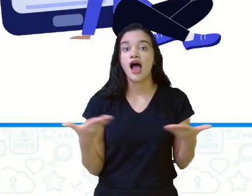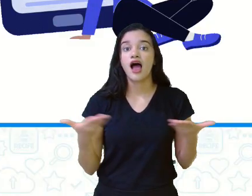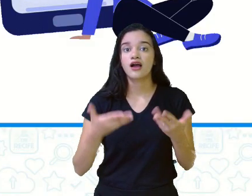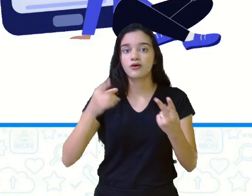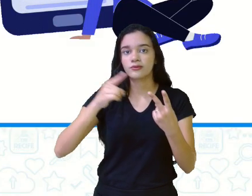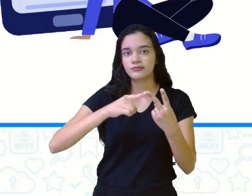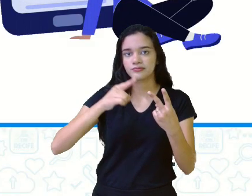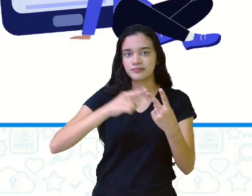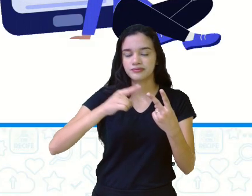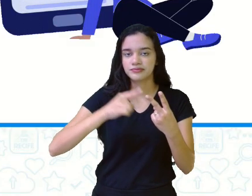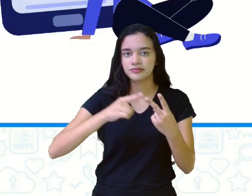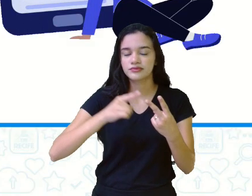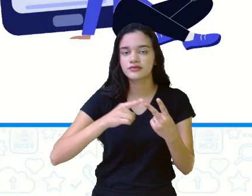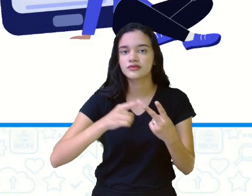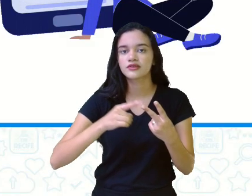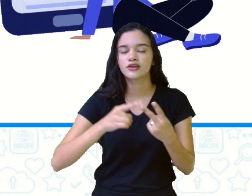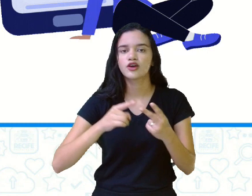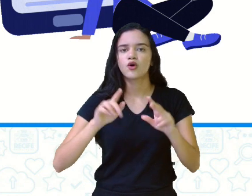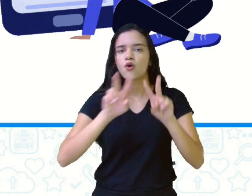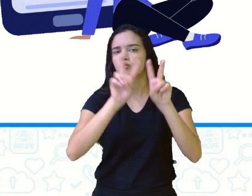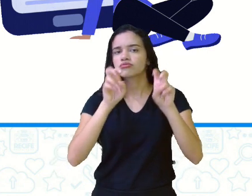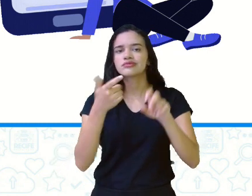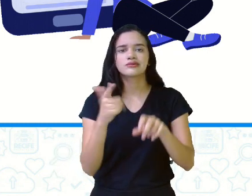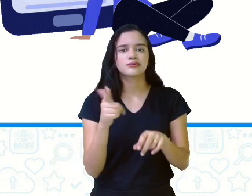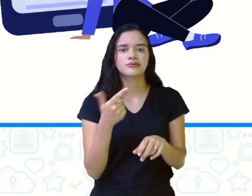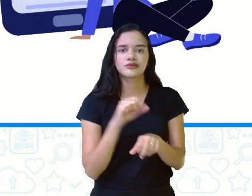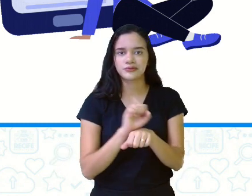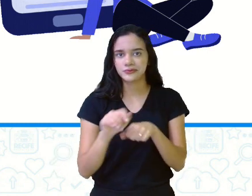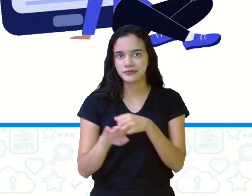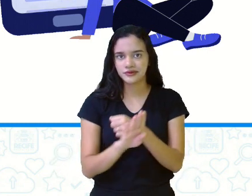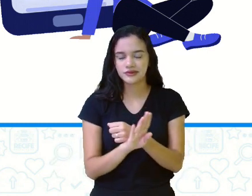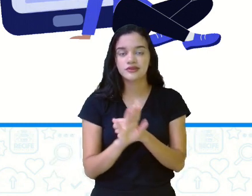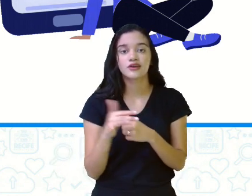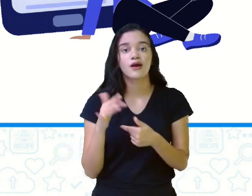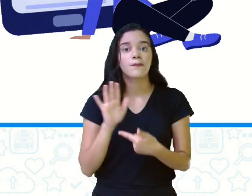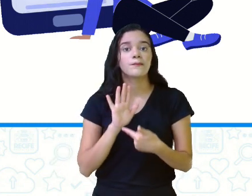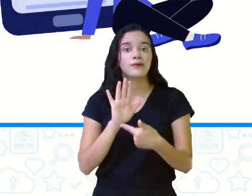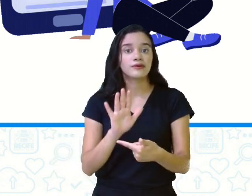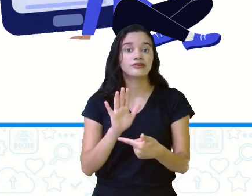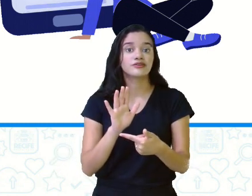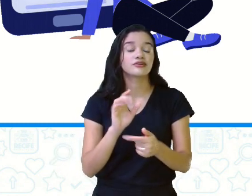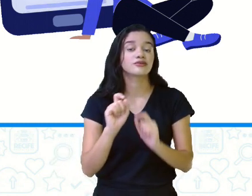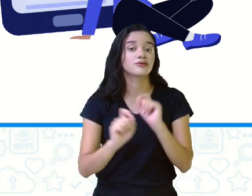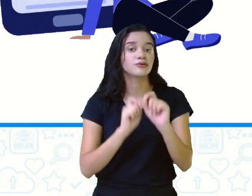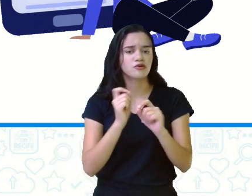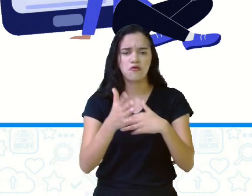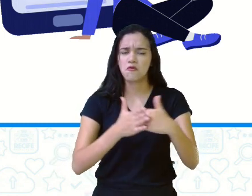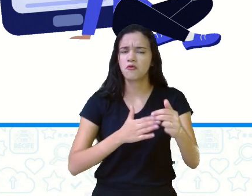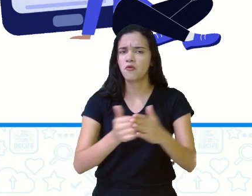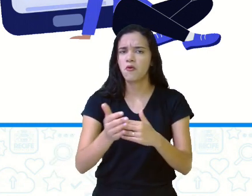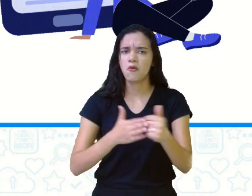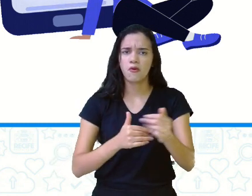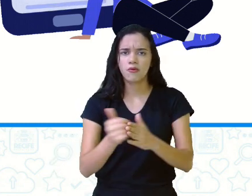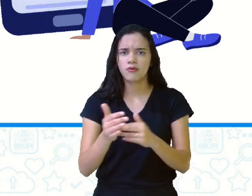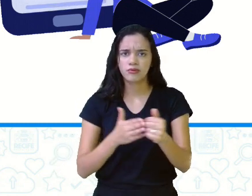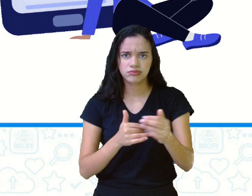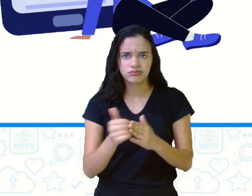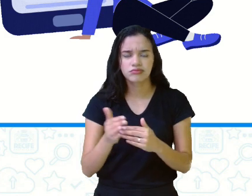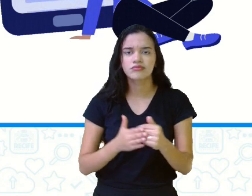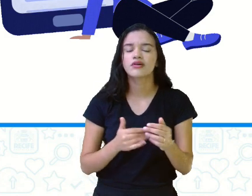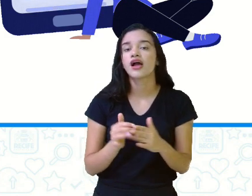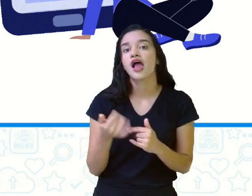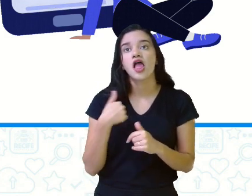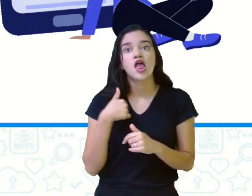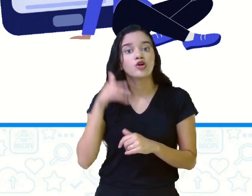Indefinidos. Quando não definem os substantivos, indicando que se trata de um ser qualquer daquela espécie.